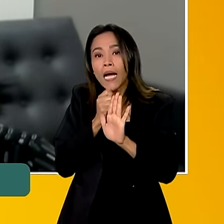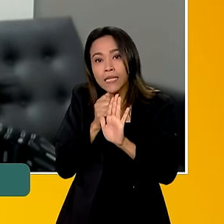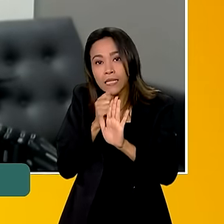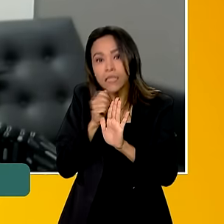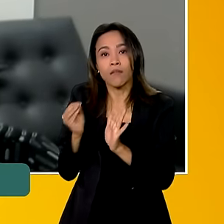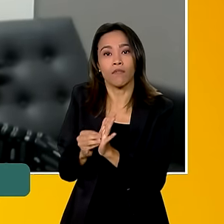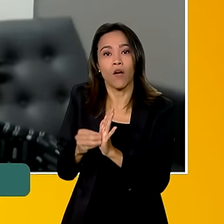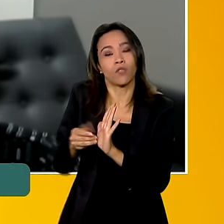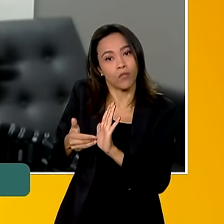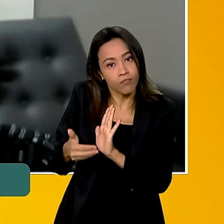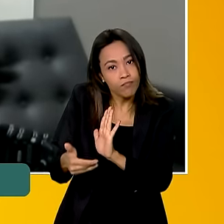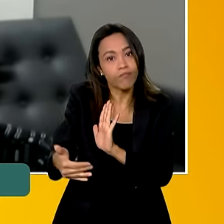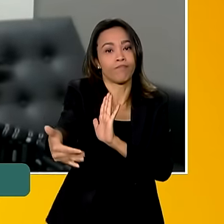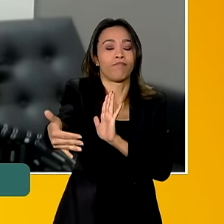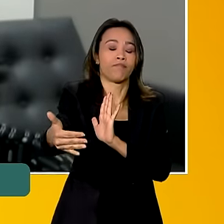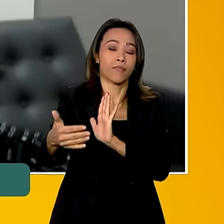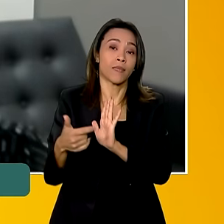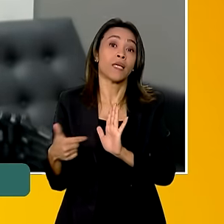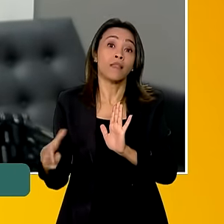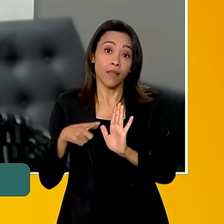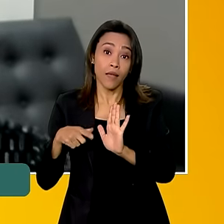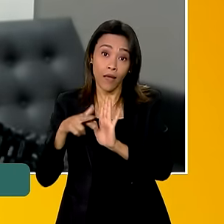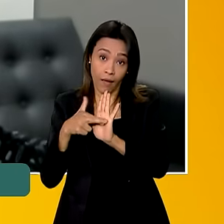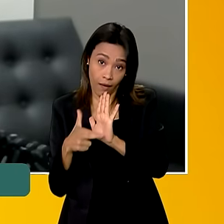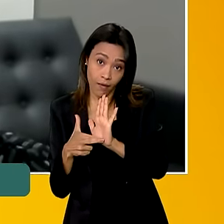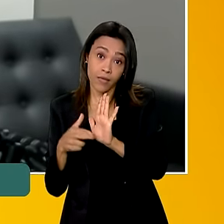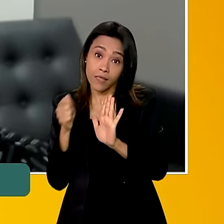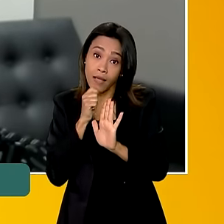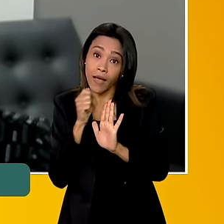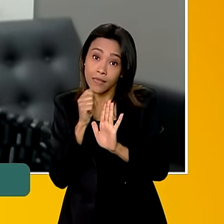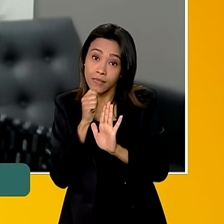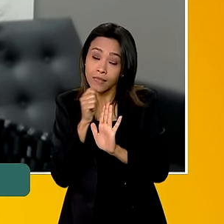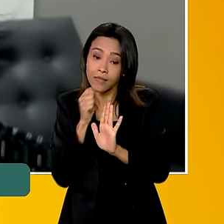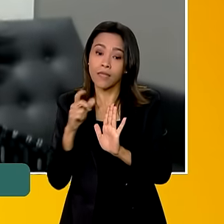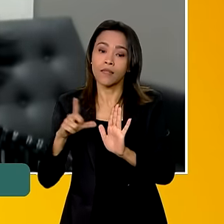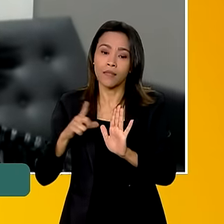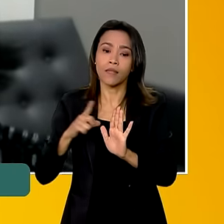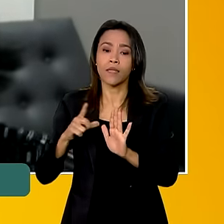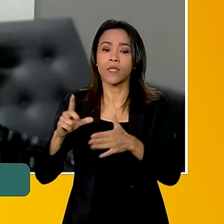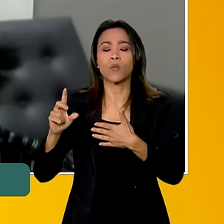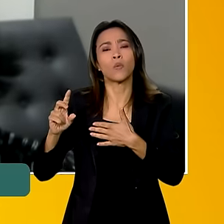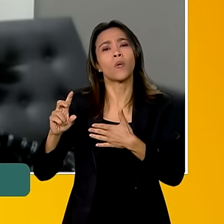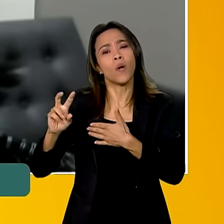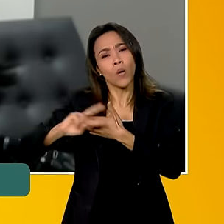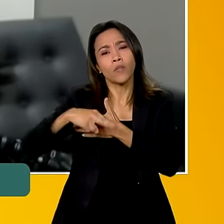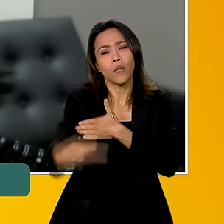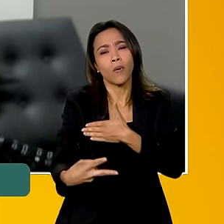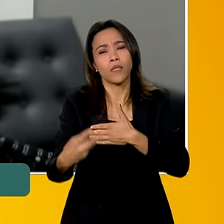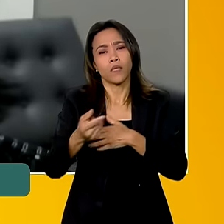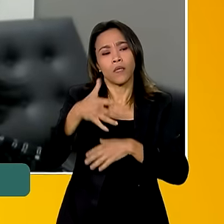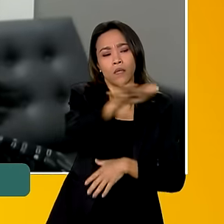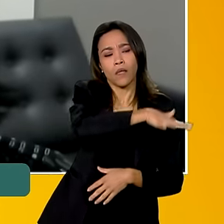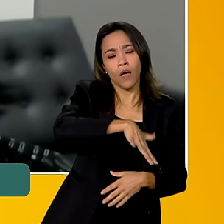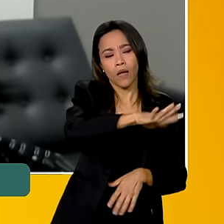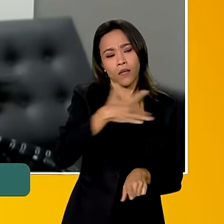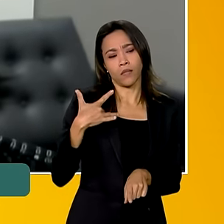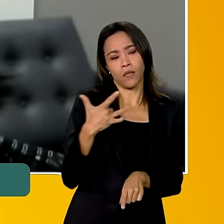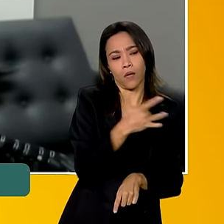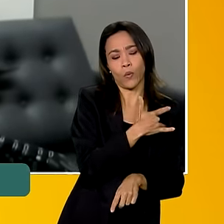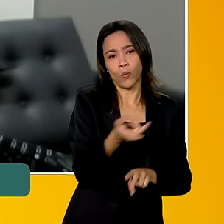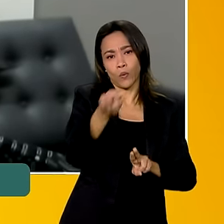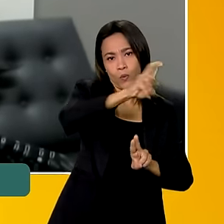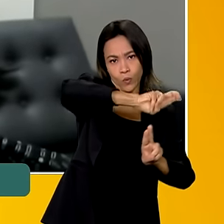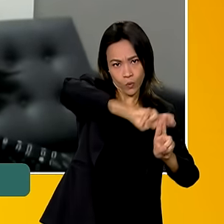são entregas que muitas delas ainda estão refletindo aí no SUS, o Sistema Único de Saúde, com a retomada,